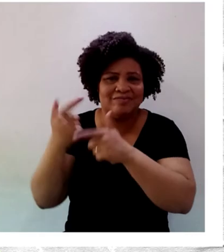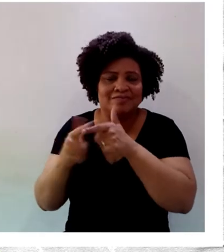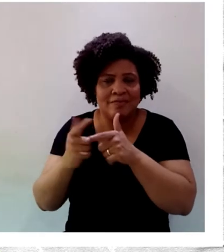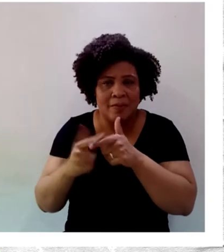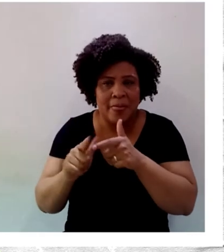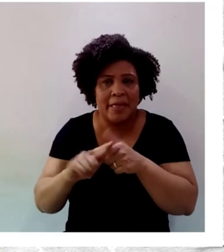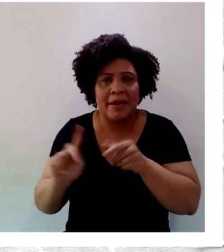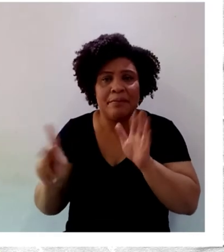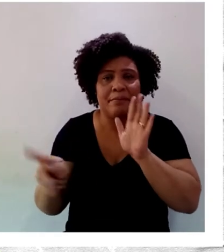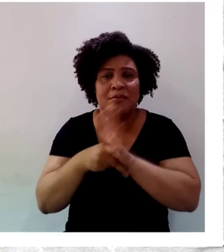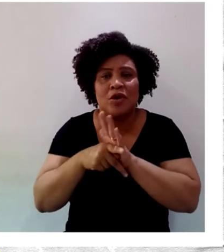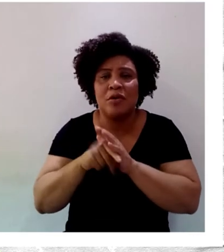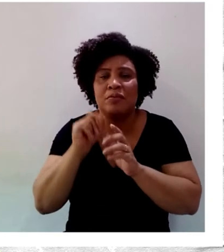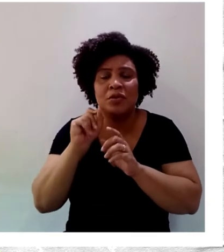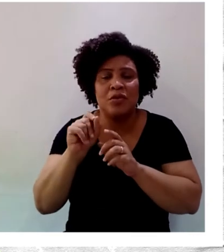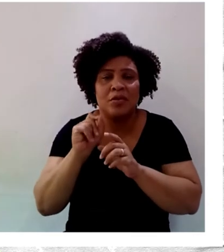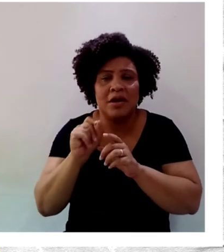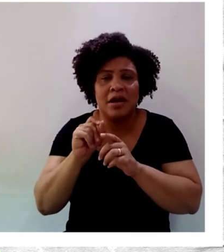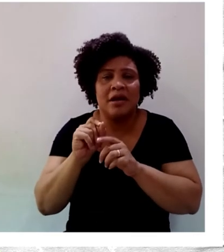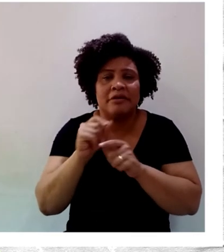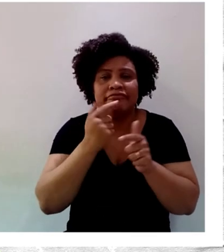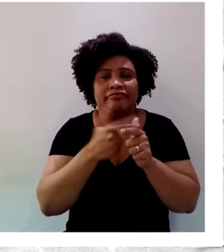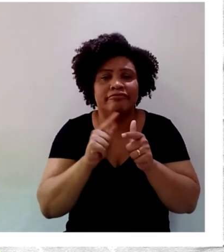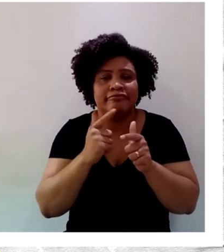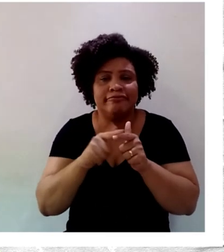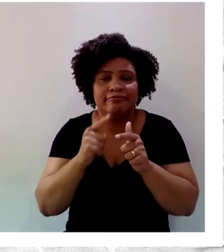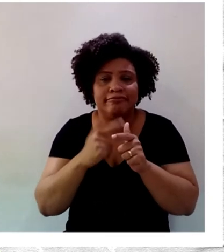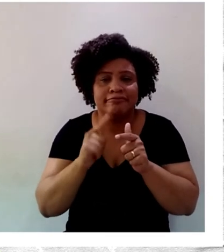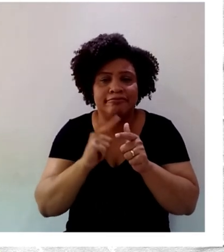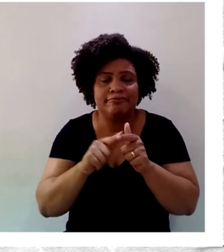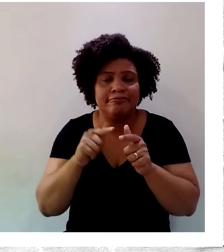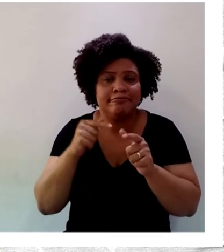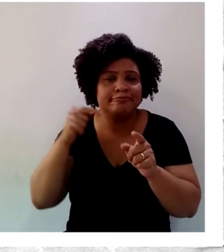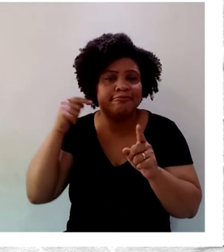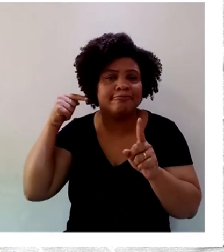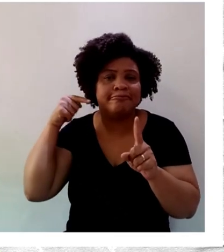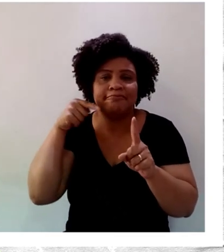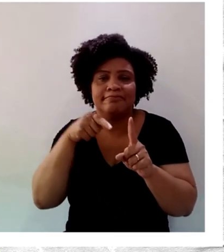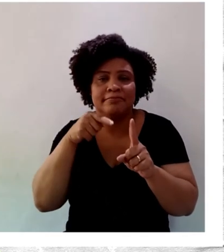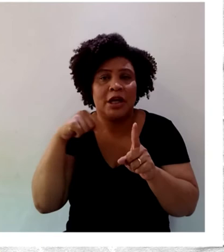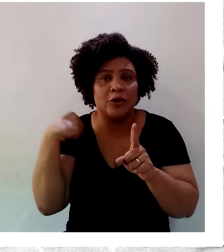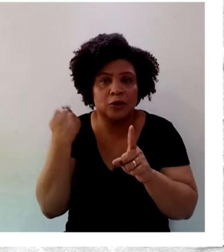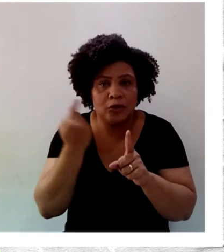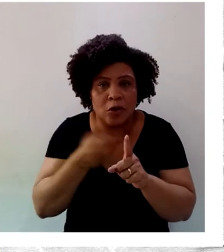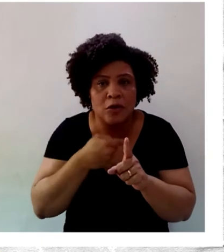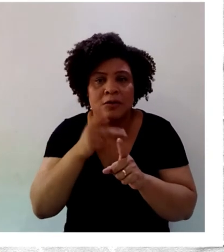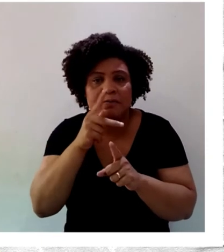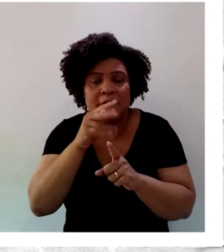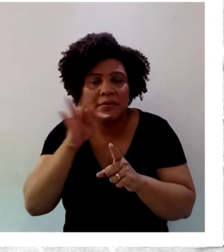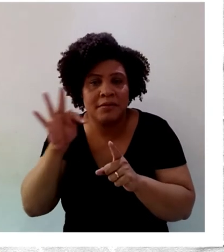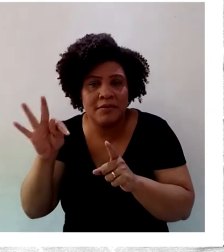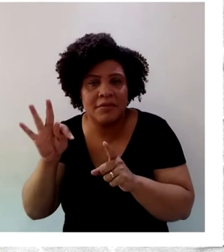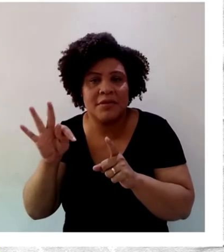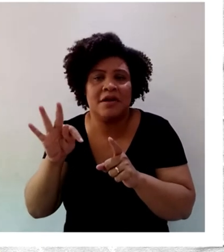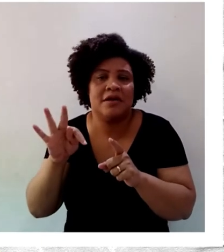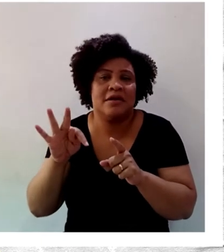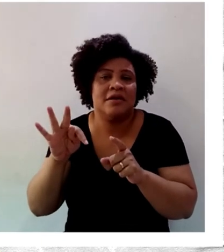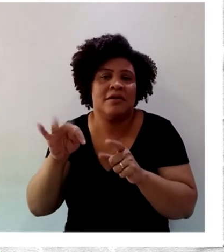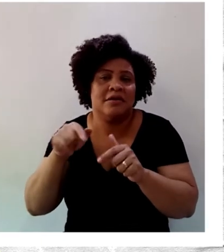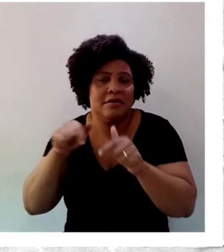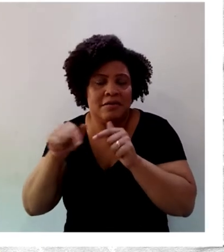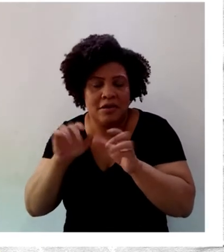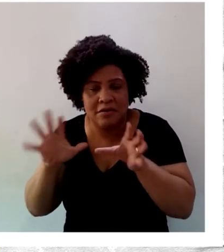sistêmica. E para uma crise sistêmica, o partido dos trabalhadores deve apresentar uma alternativa